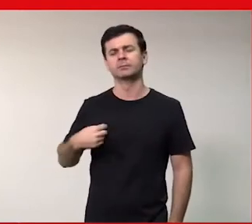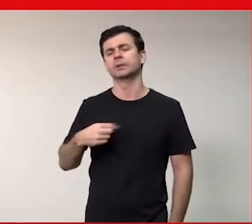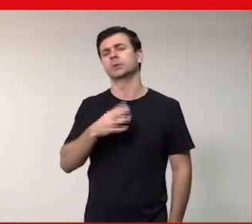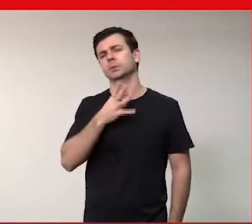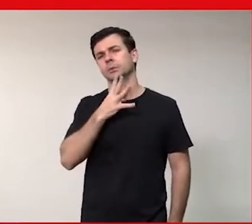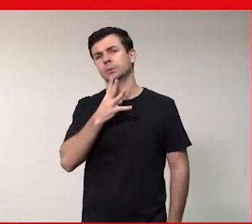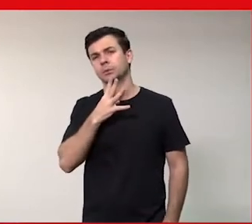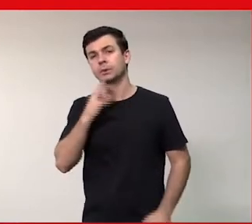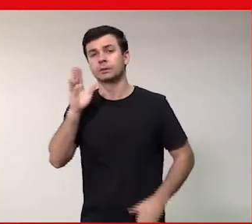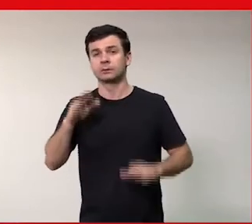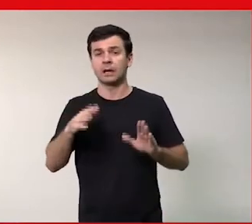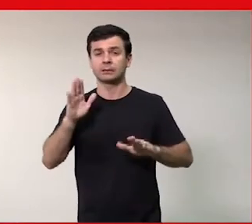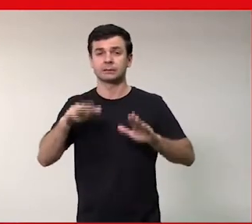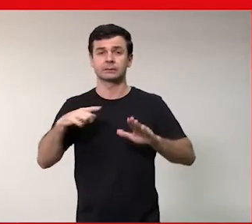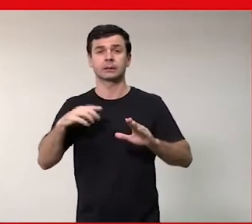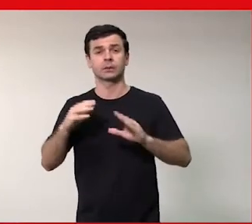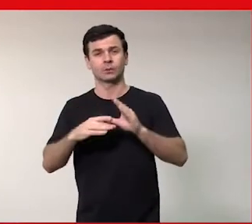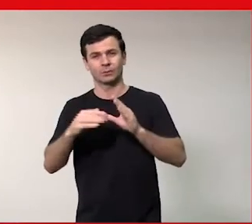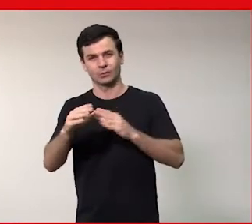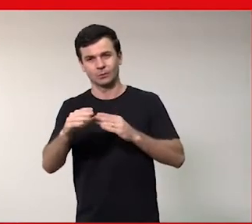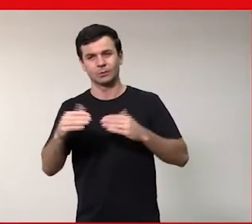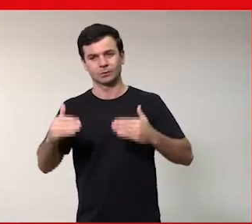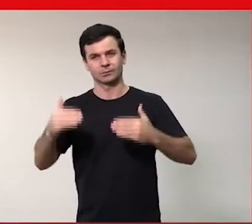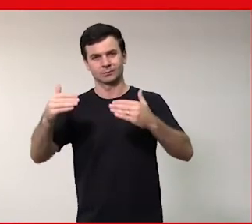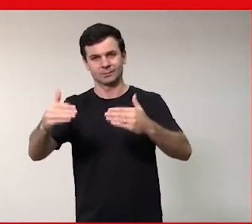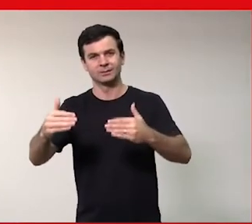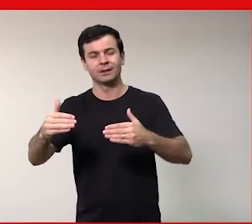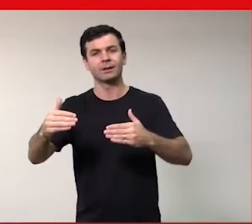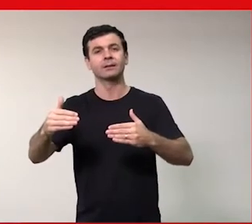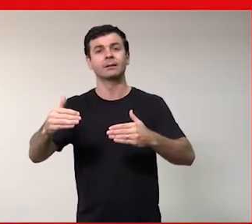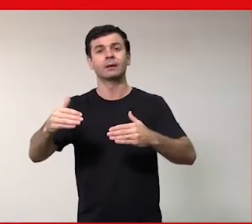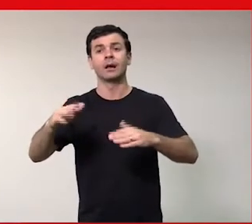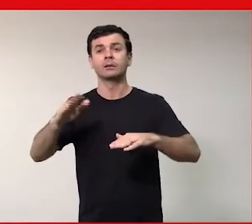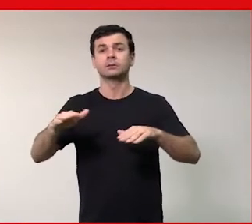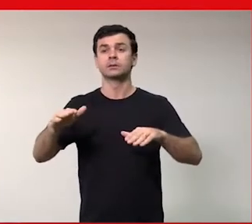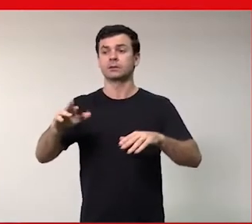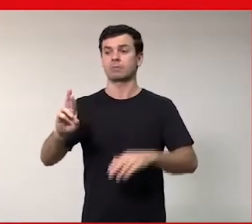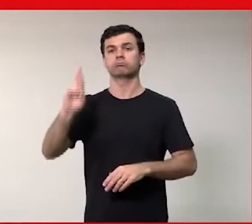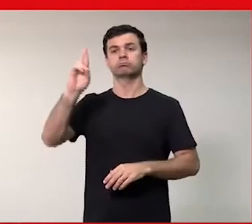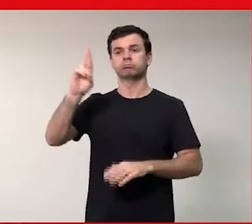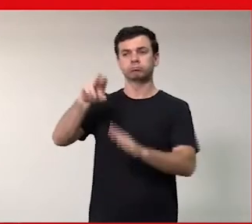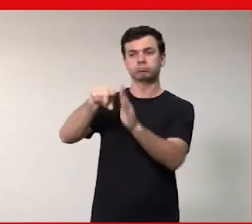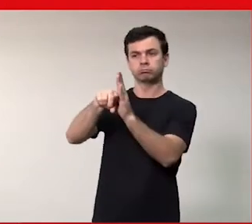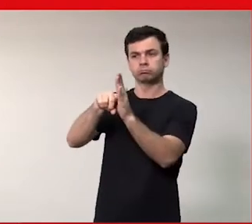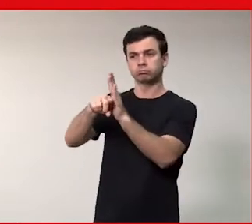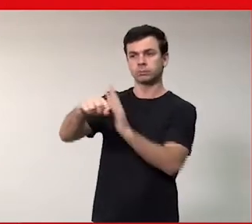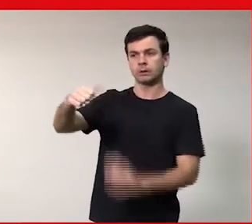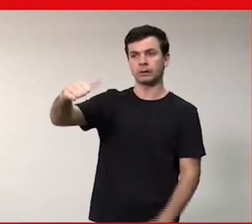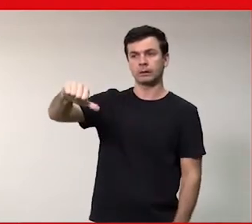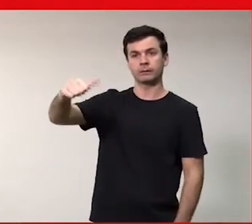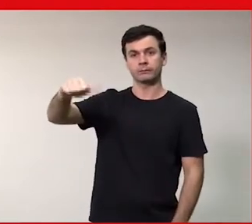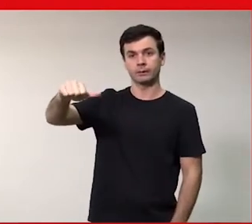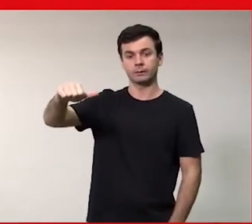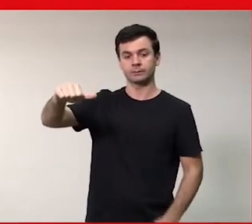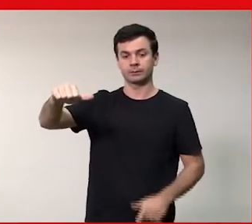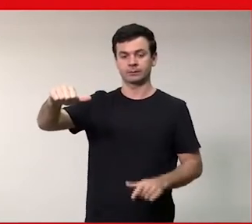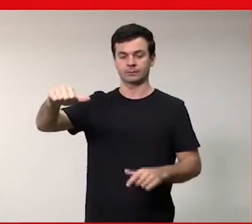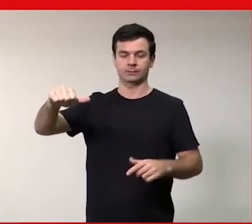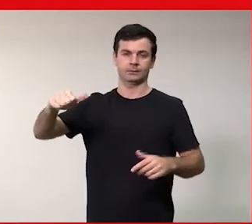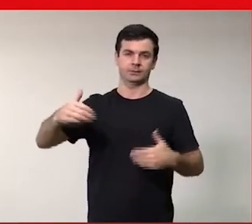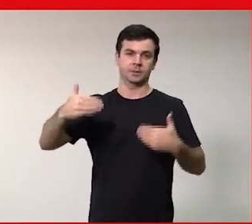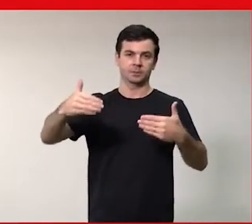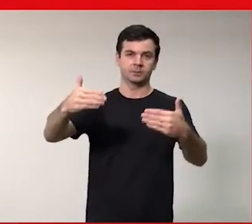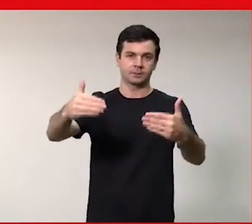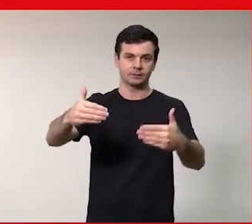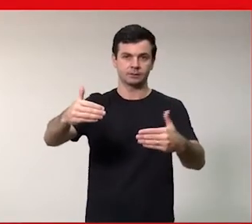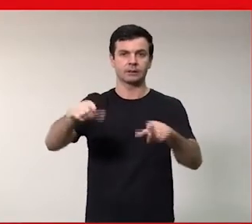nos concursos dos ministérios públicos todos quando as bancas de concurso porque nos ministérios públicos e